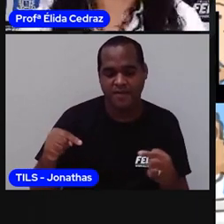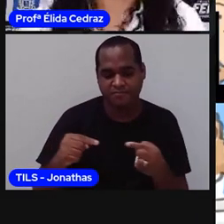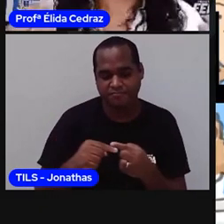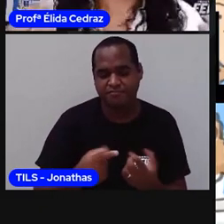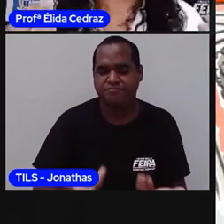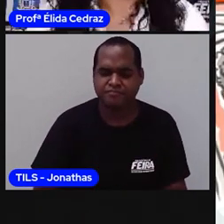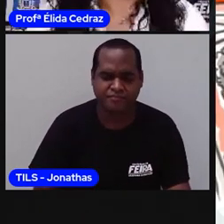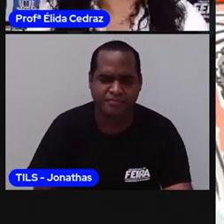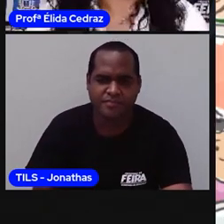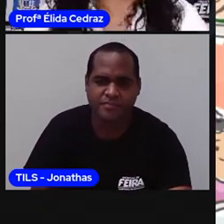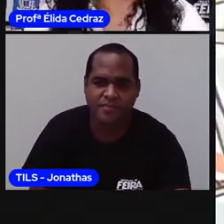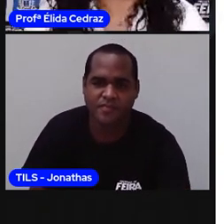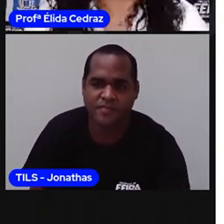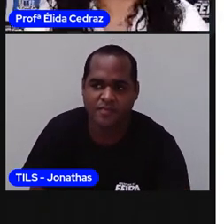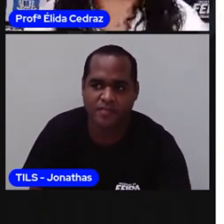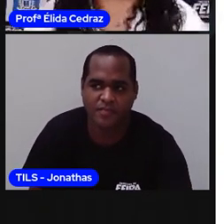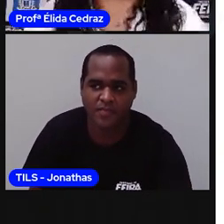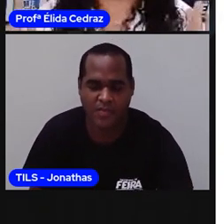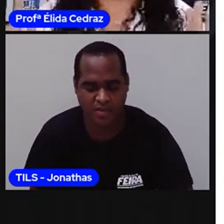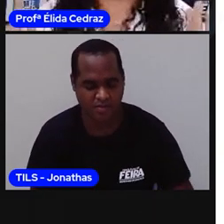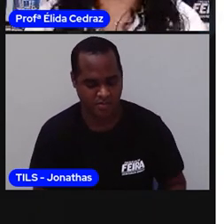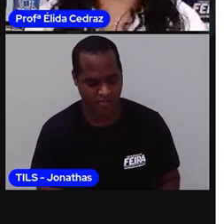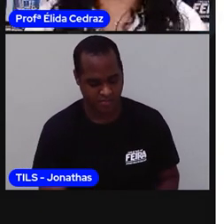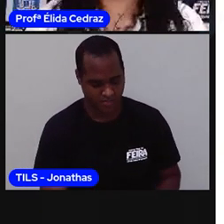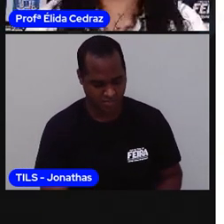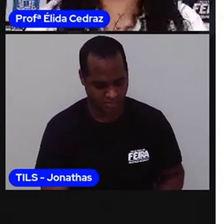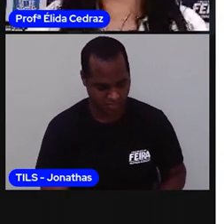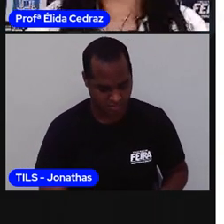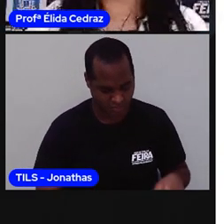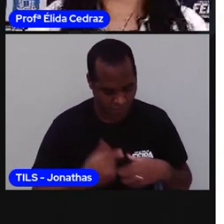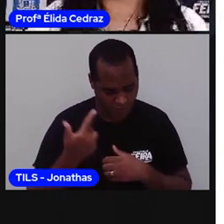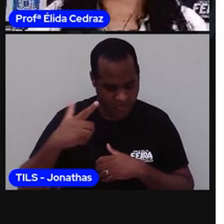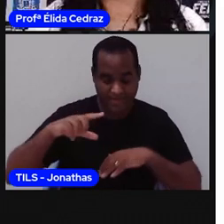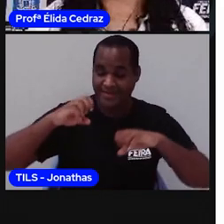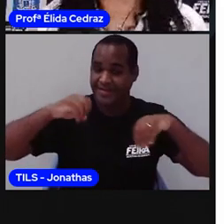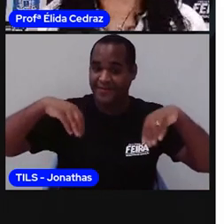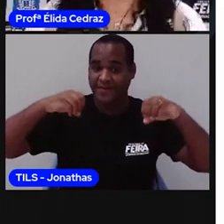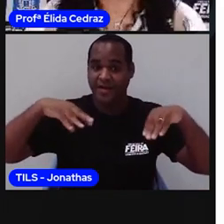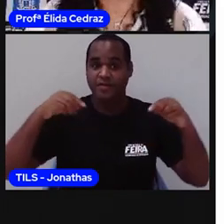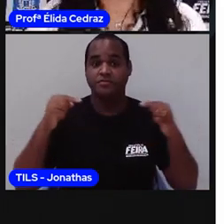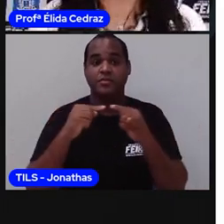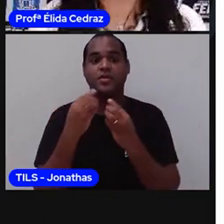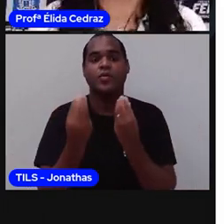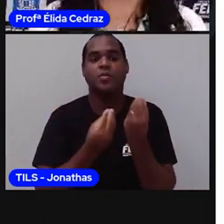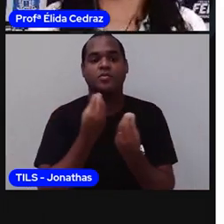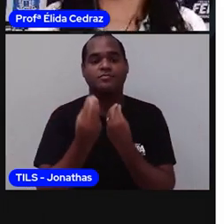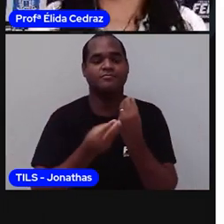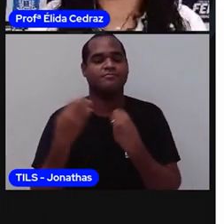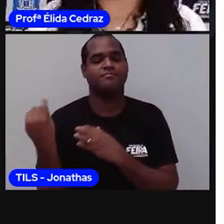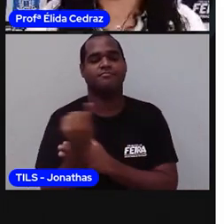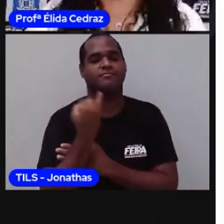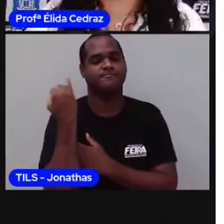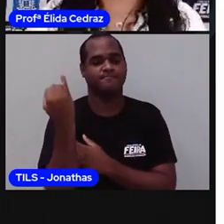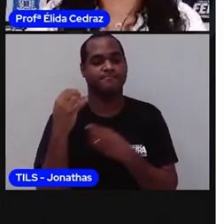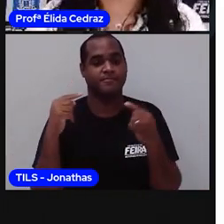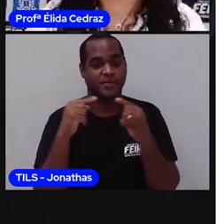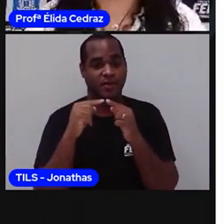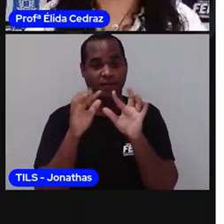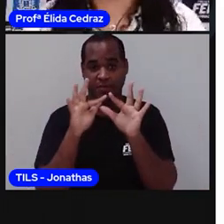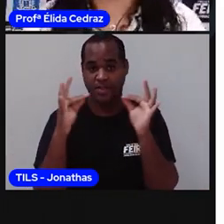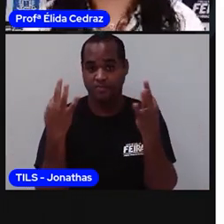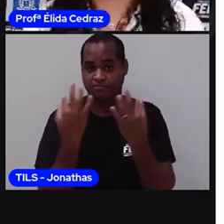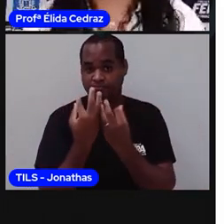Nas últimas aulas, vocês aprenderam muitas coisas importantes com essas duas famílias aqui.